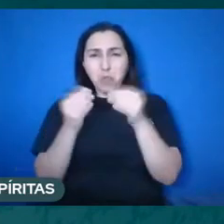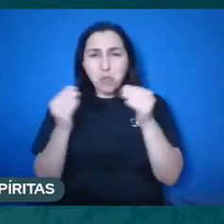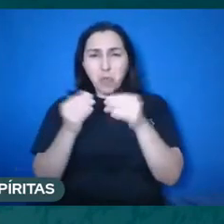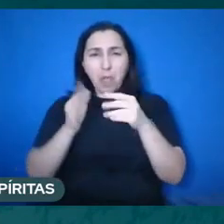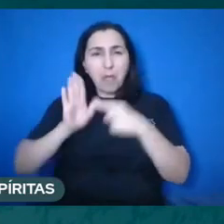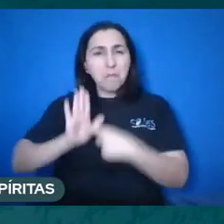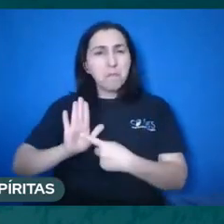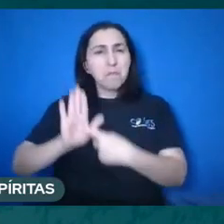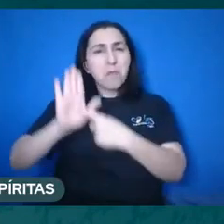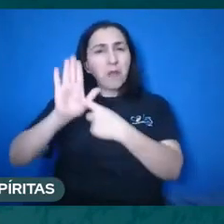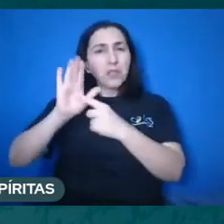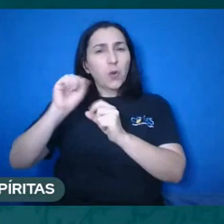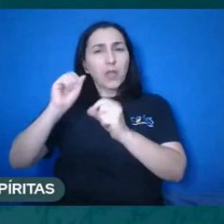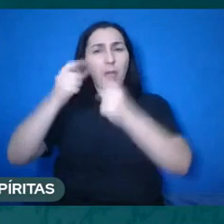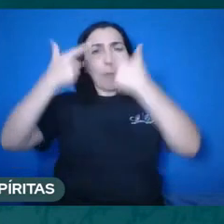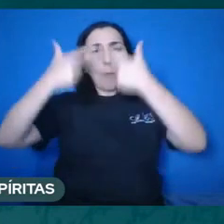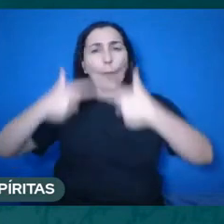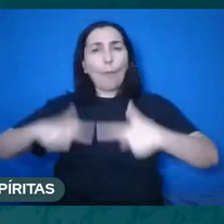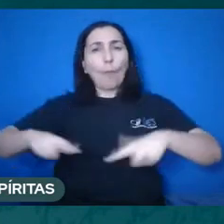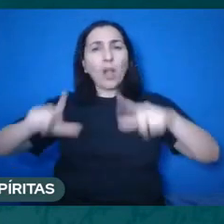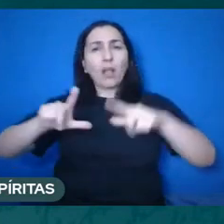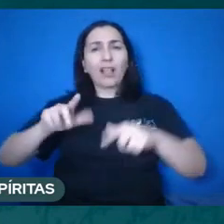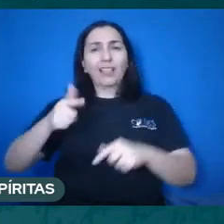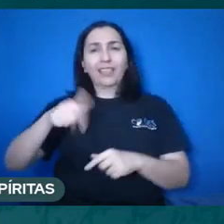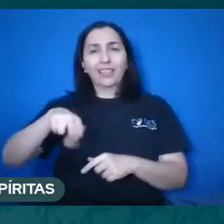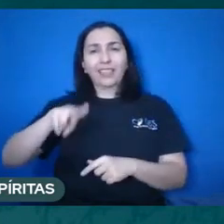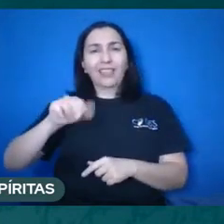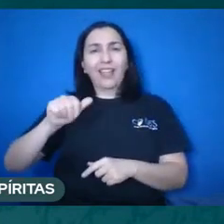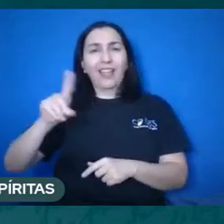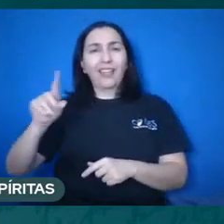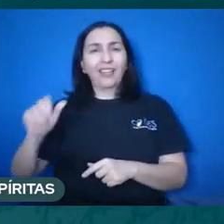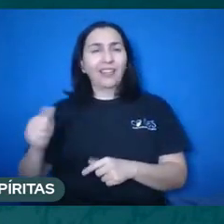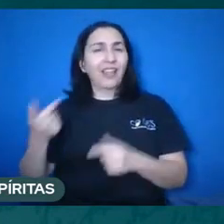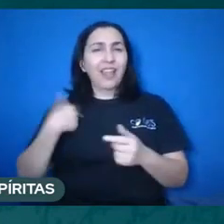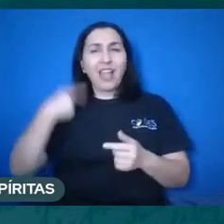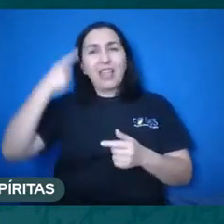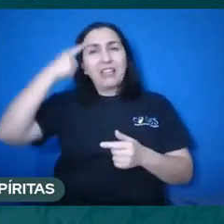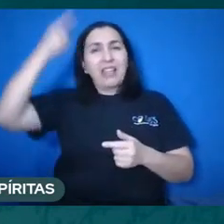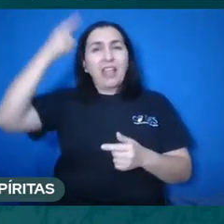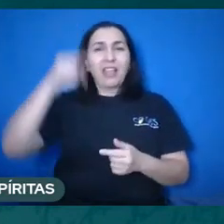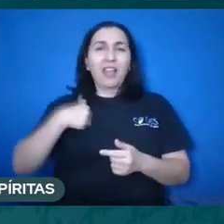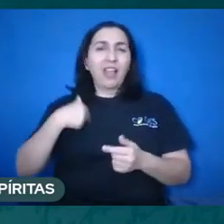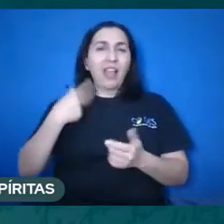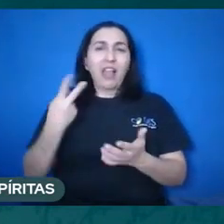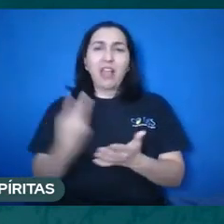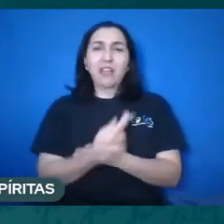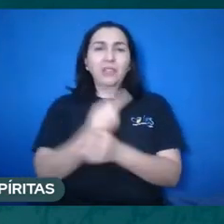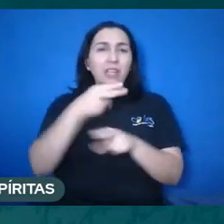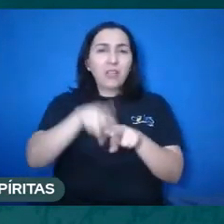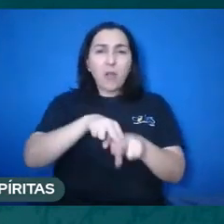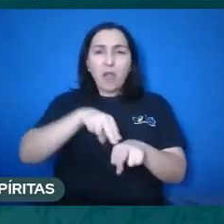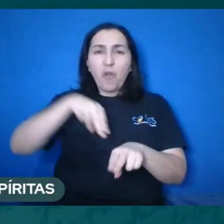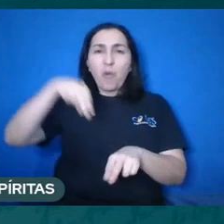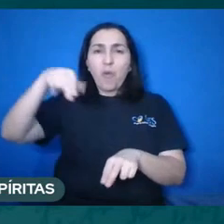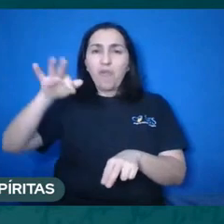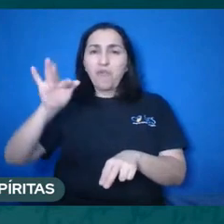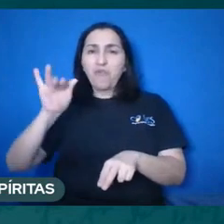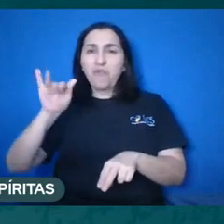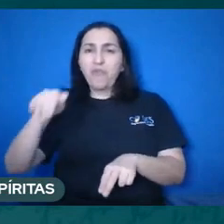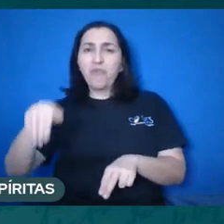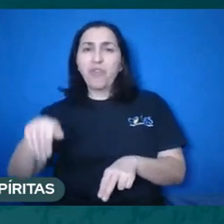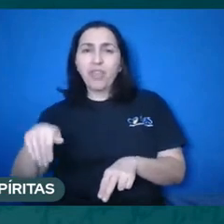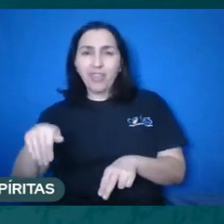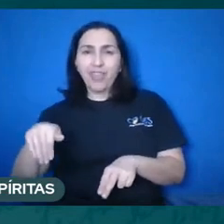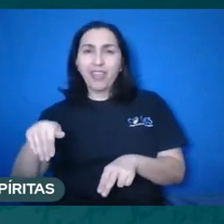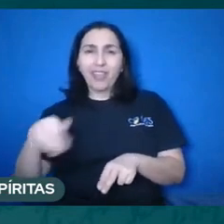nada, e o nada é melhor que o sofrimento, a ideia da extinção dá a ideia de acabar